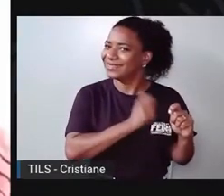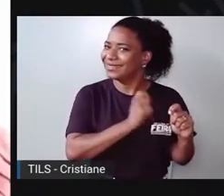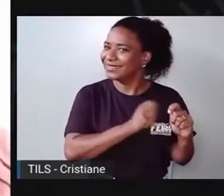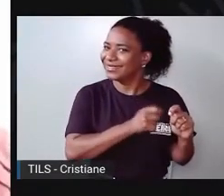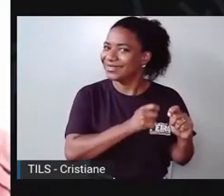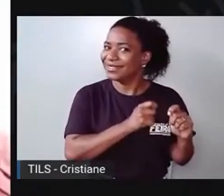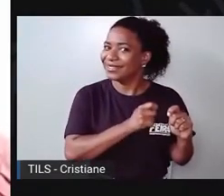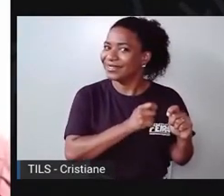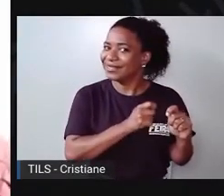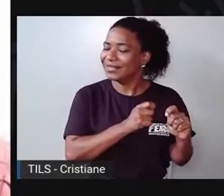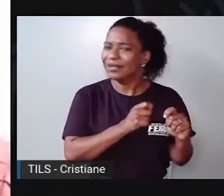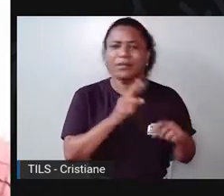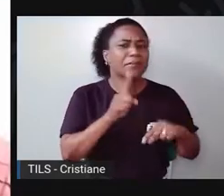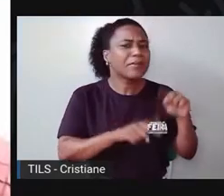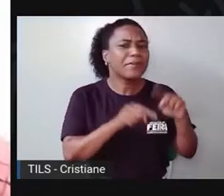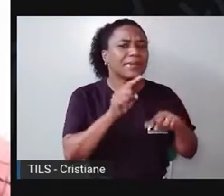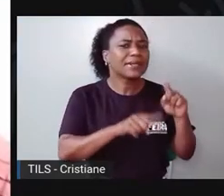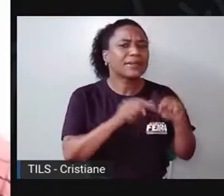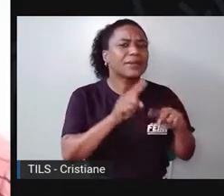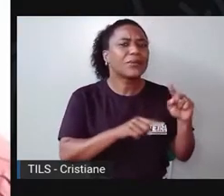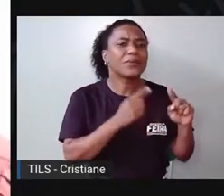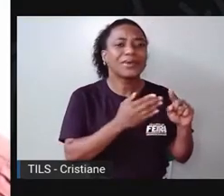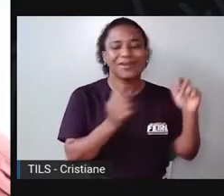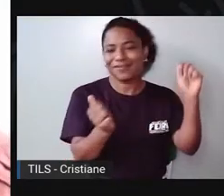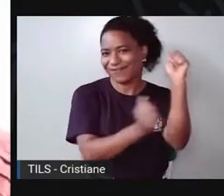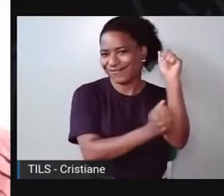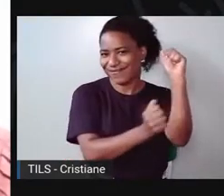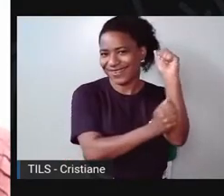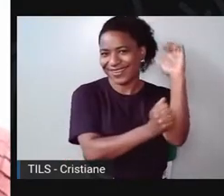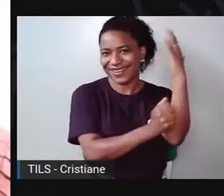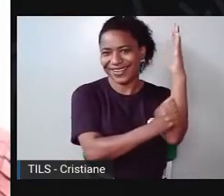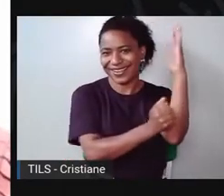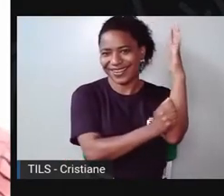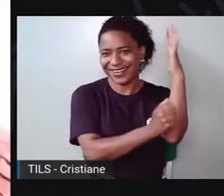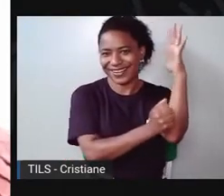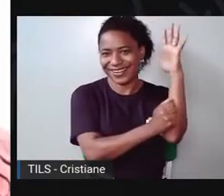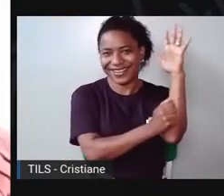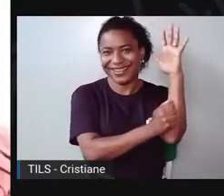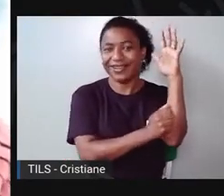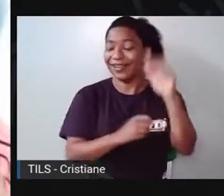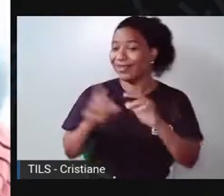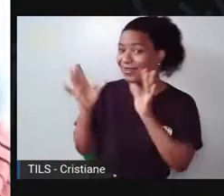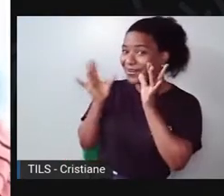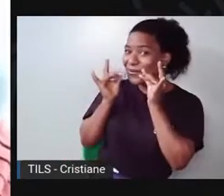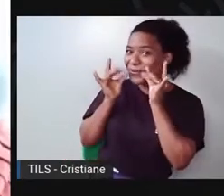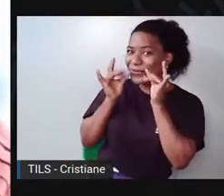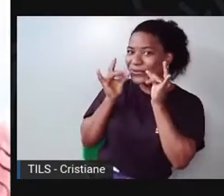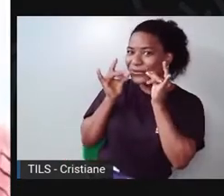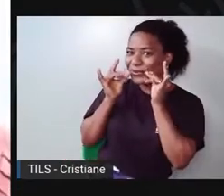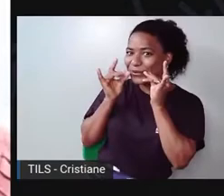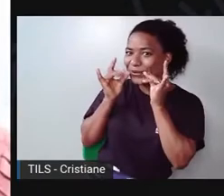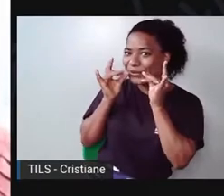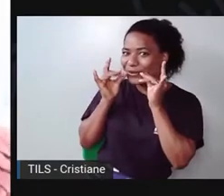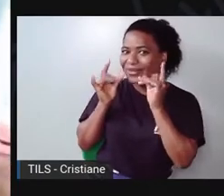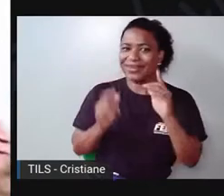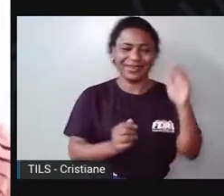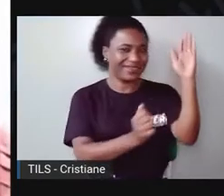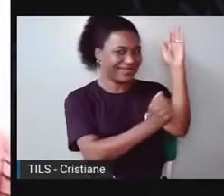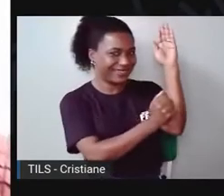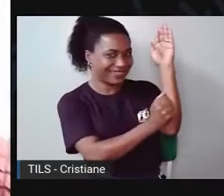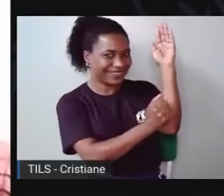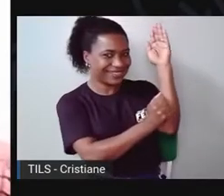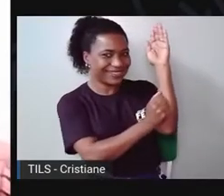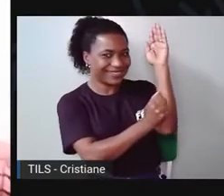Que material é esse, Pro? Madeira. E esse? Plástico. Plástico. Madeira.